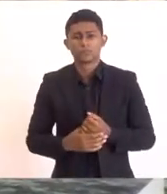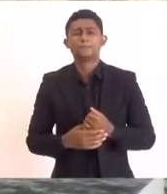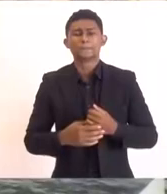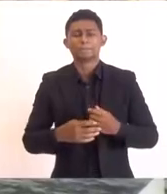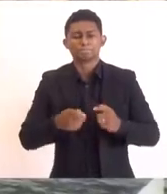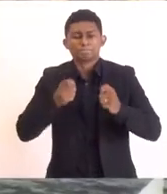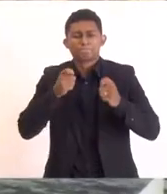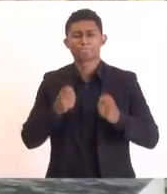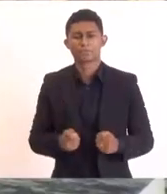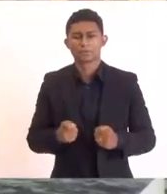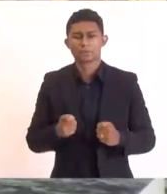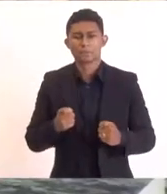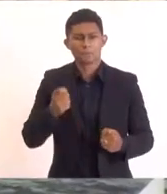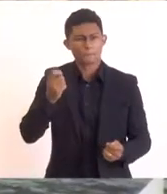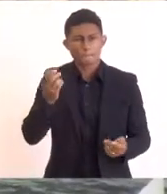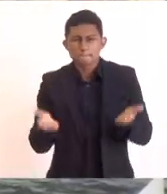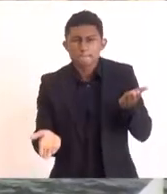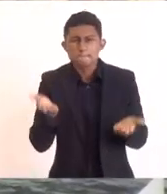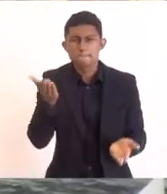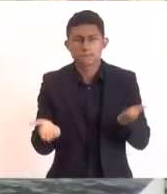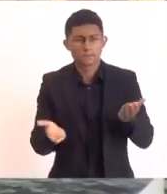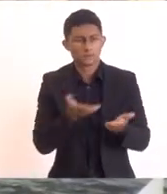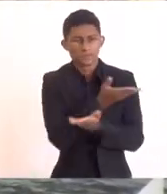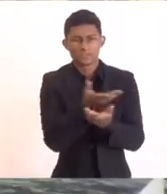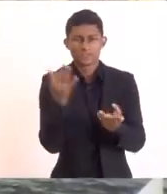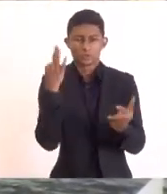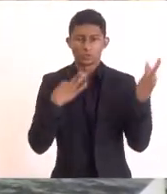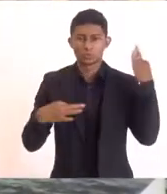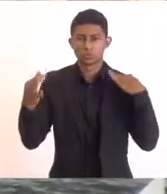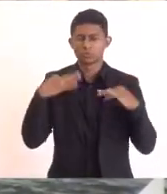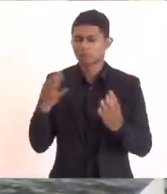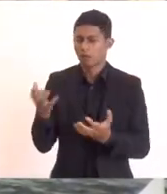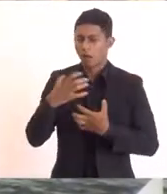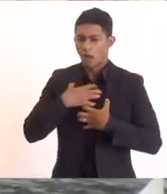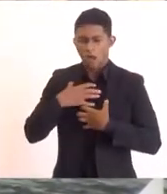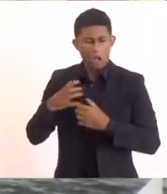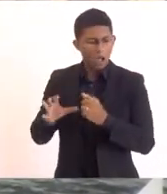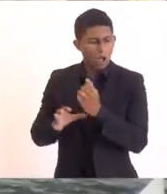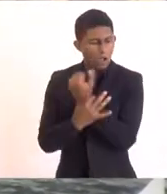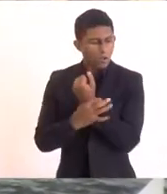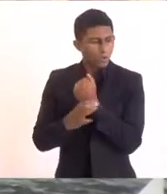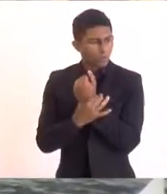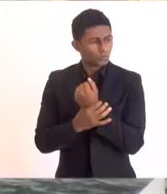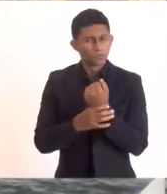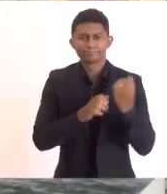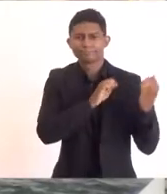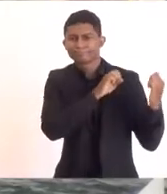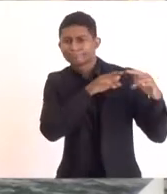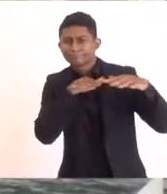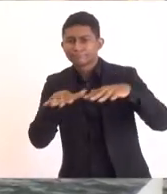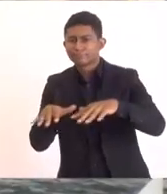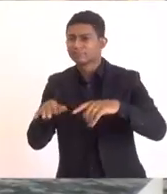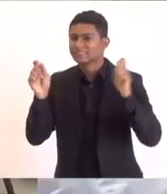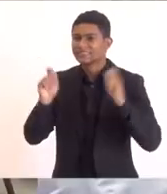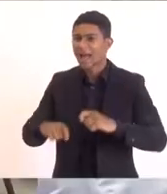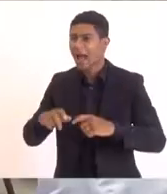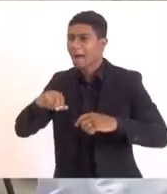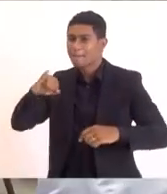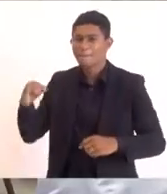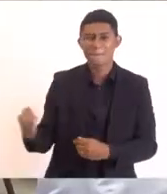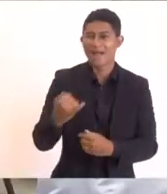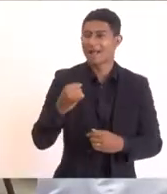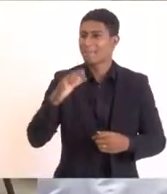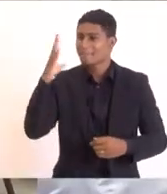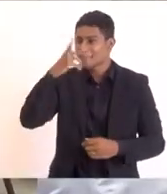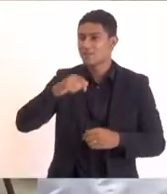firme e equilibrada, dando aos turistas a sensação de que ela pode vir e curtir tudo que nós temos de beleza, com certeza,